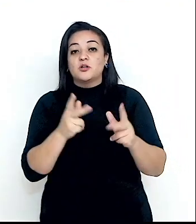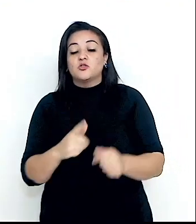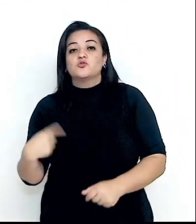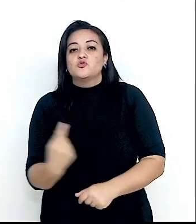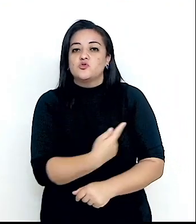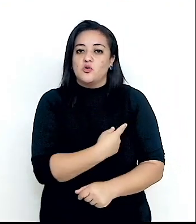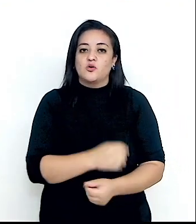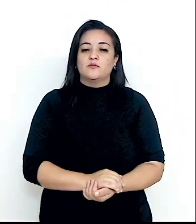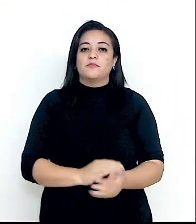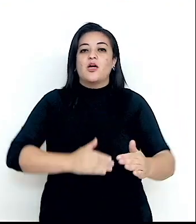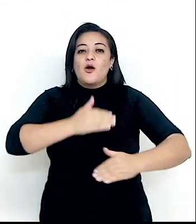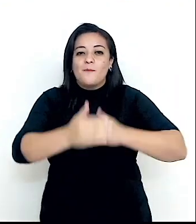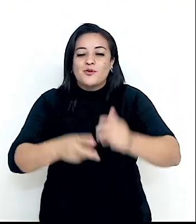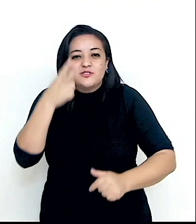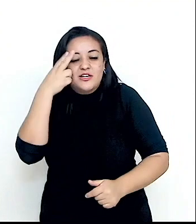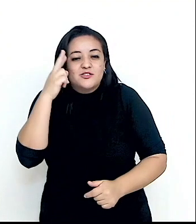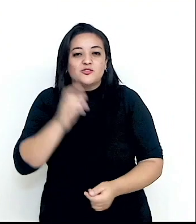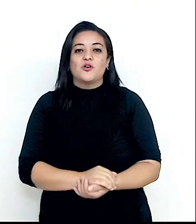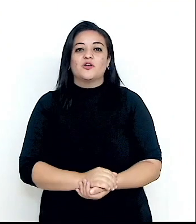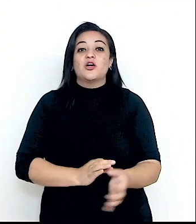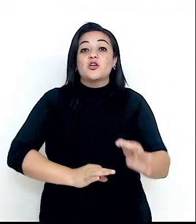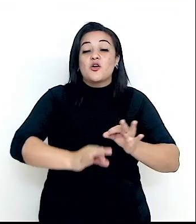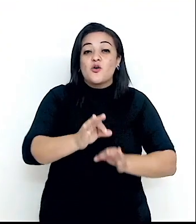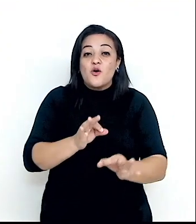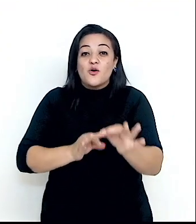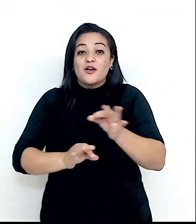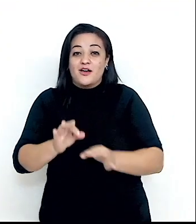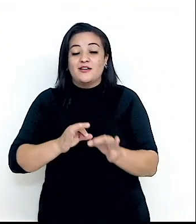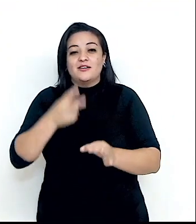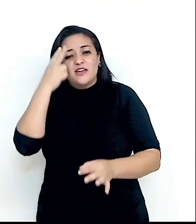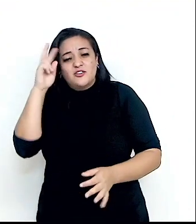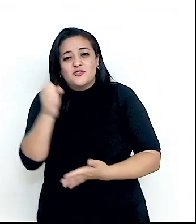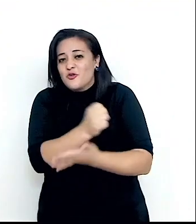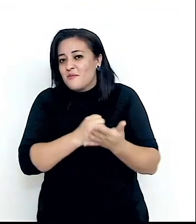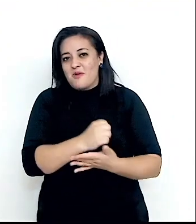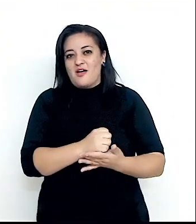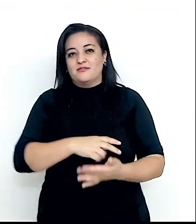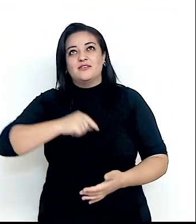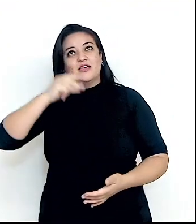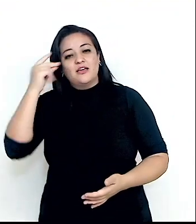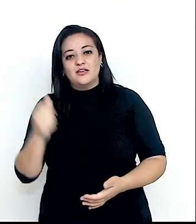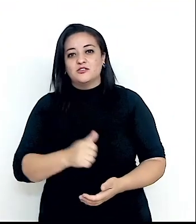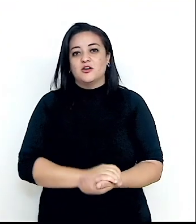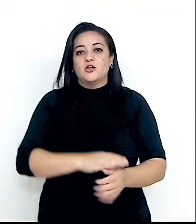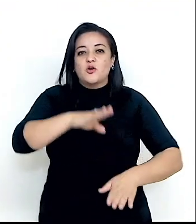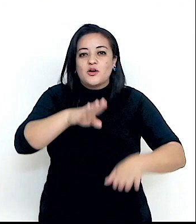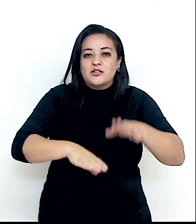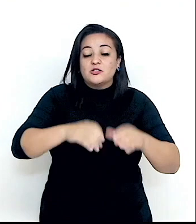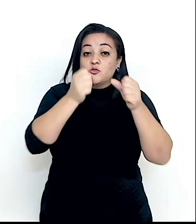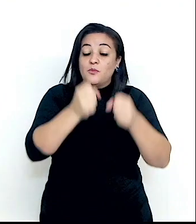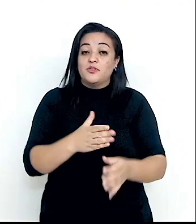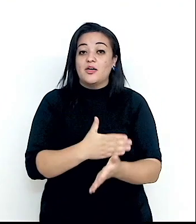é um processo histórico que remonta à antiguidade clássica. Vem lá desde o equilíbrio do poder,